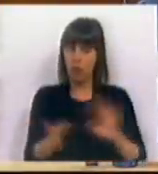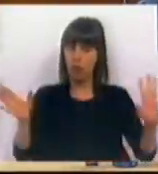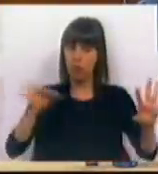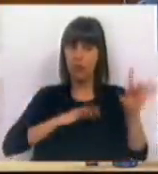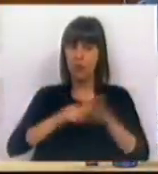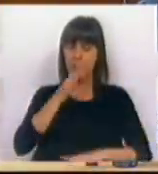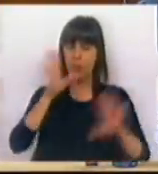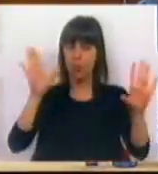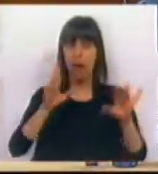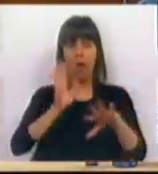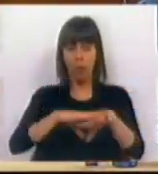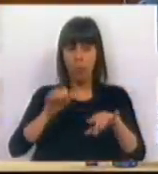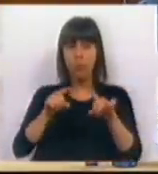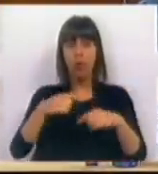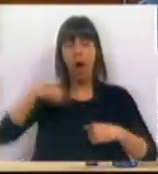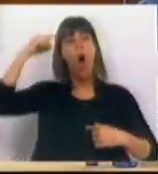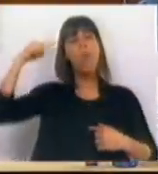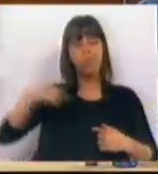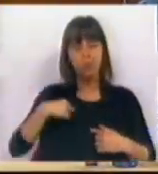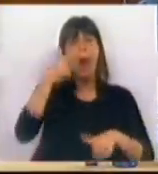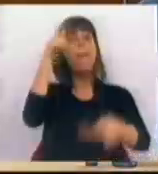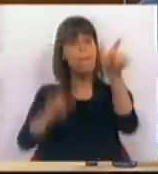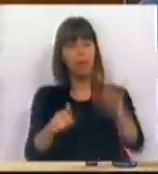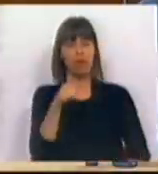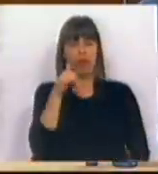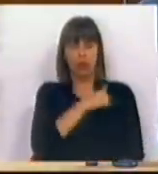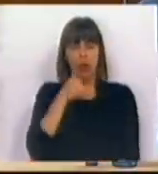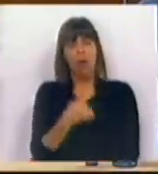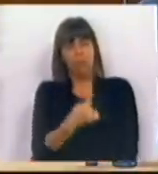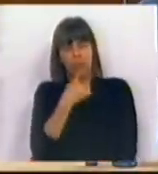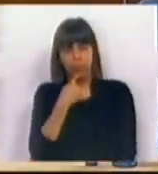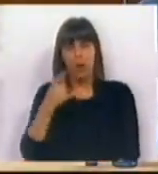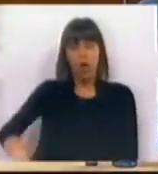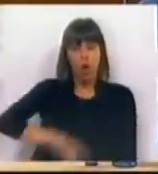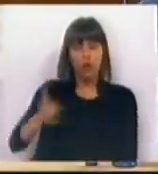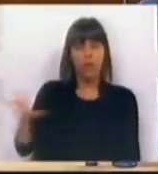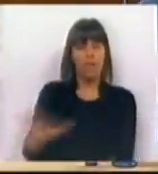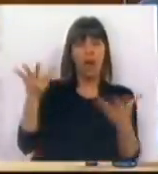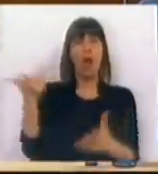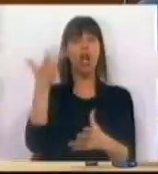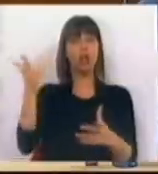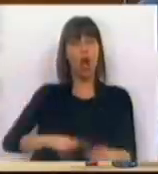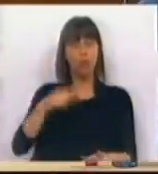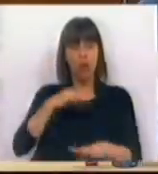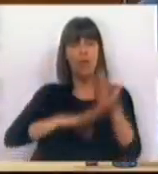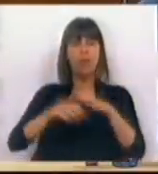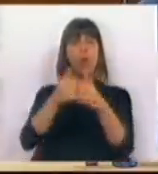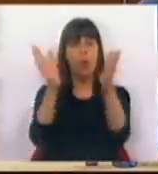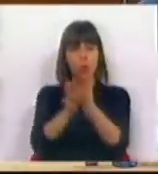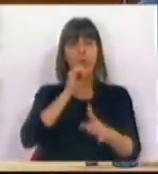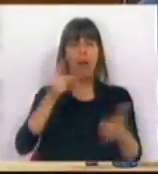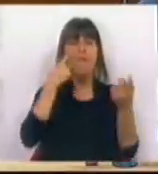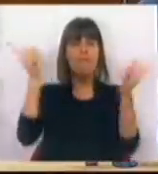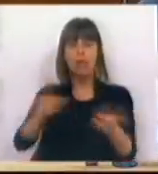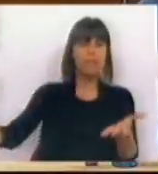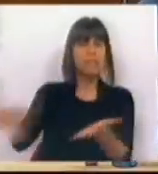Sr. Deputado. É justamente porque nós sabemos que as pessoas sofreram muito para se verem livres da troika faremos tudo o que está ao nosso alcance para que